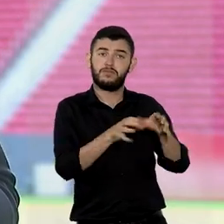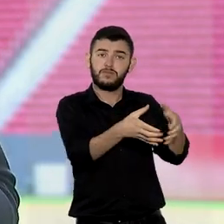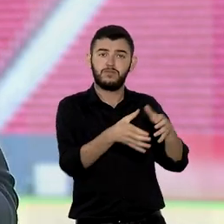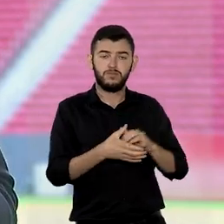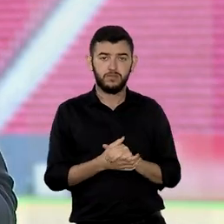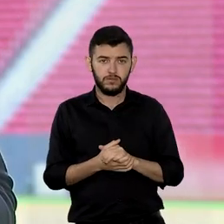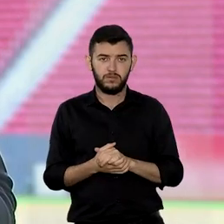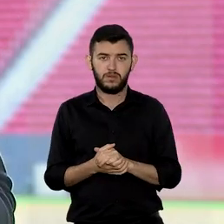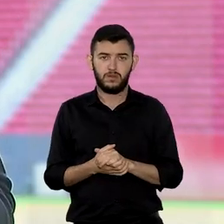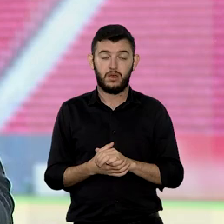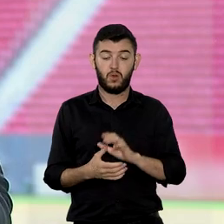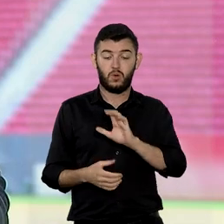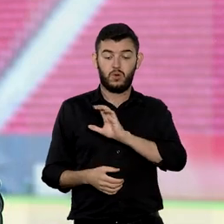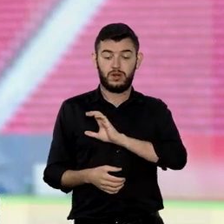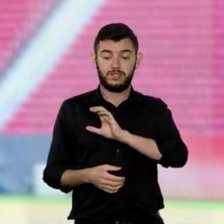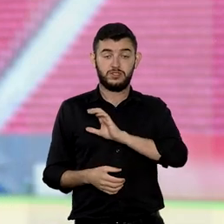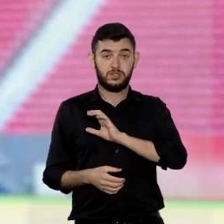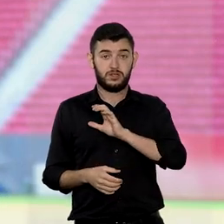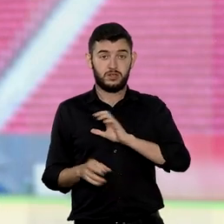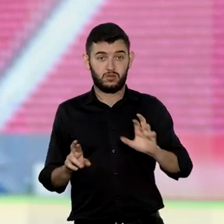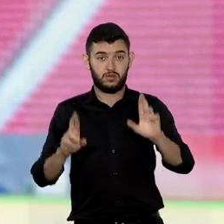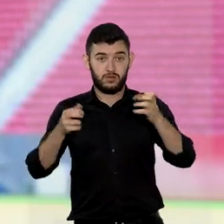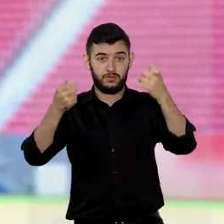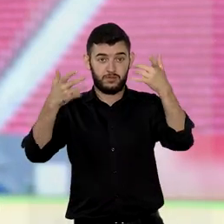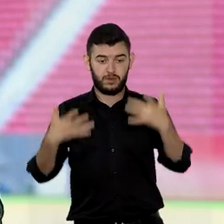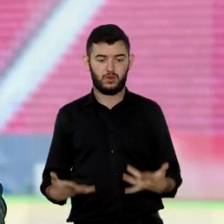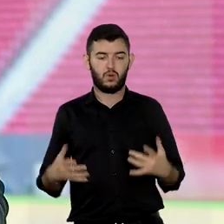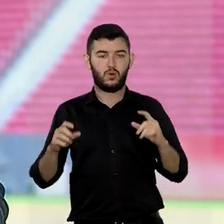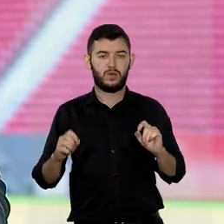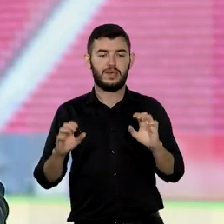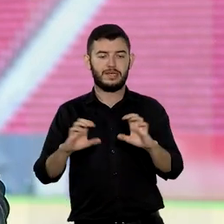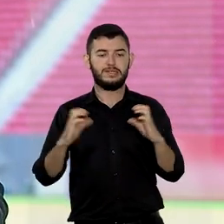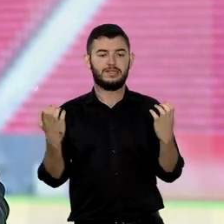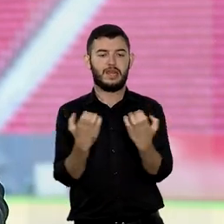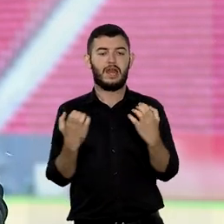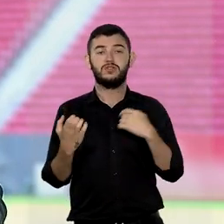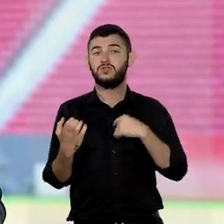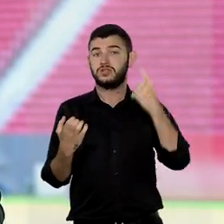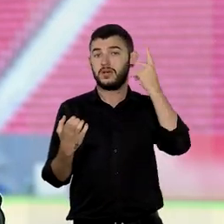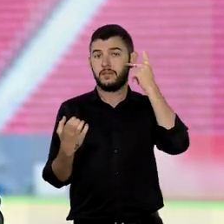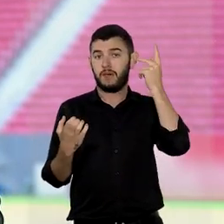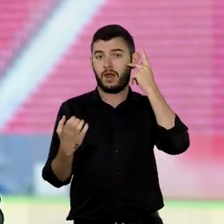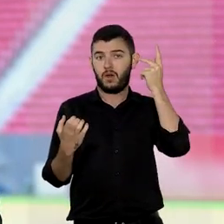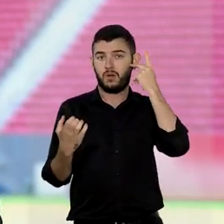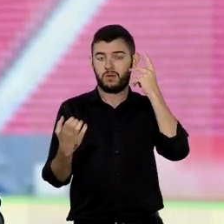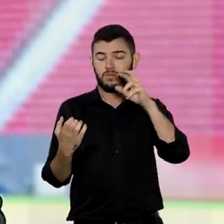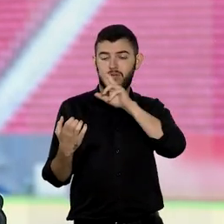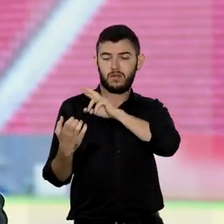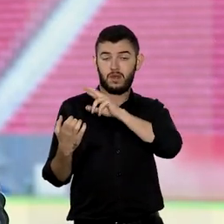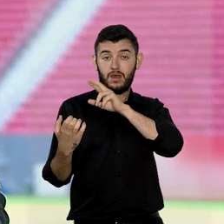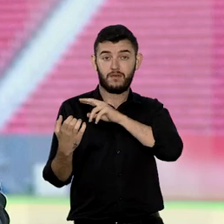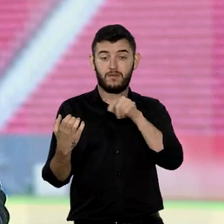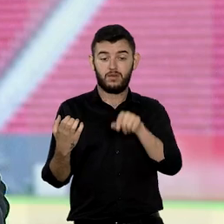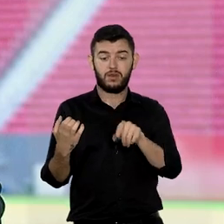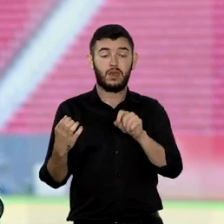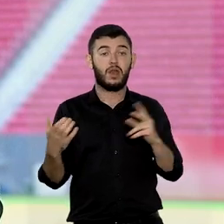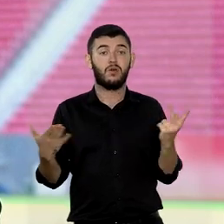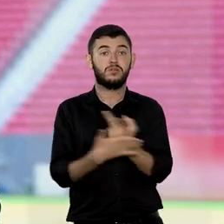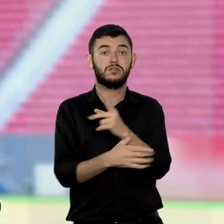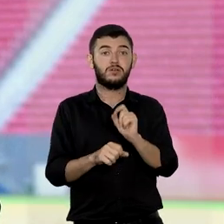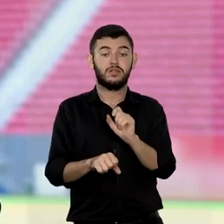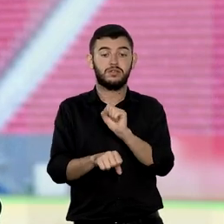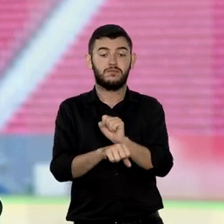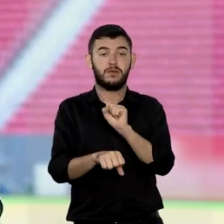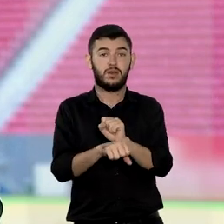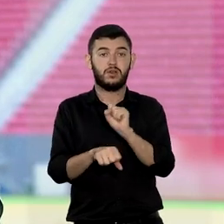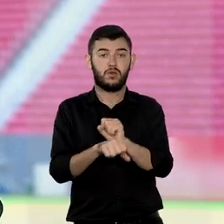relataram que, após o fim de um jogo, no estádio do Morumbi, que pertence ao time do São Paulo, foram obrigados a aguardar a saída